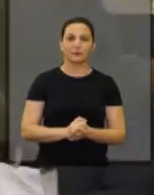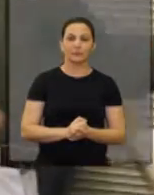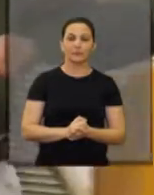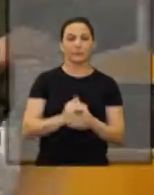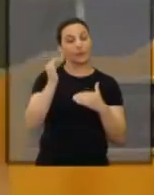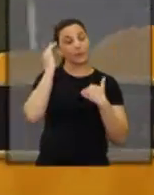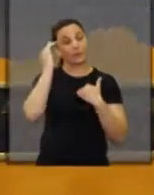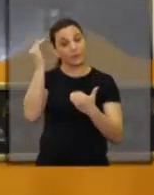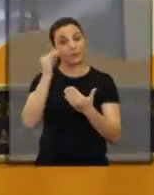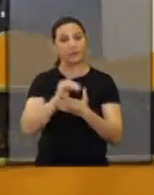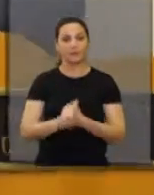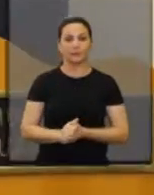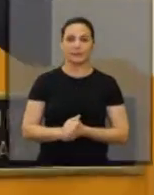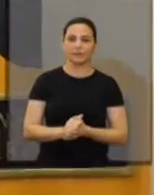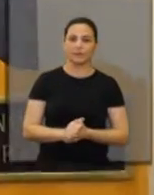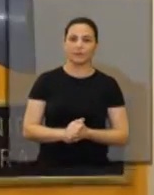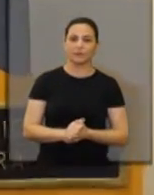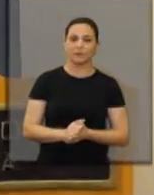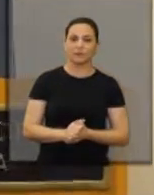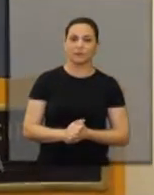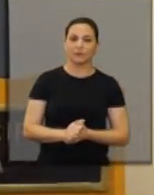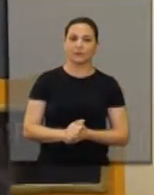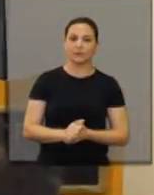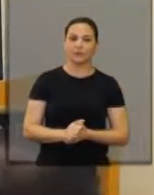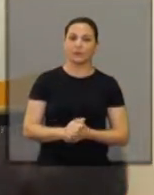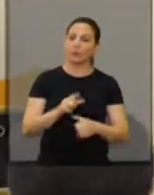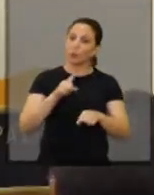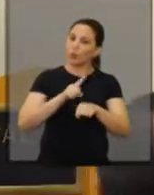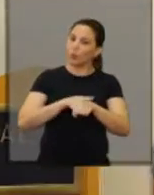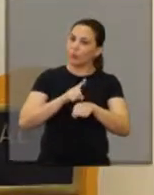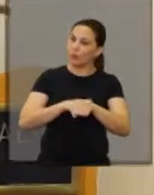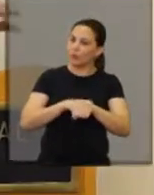Muito obrigado, Theo. Vai que está contando o tempo.